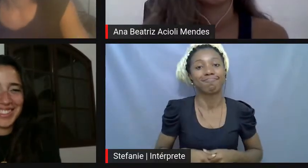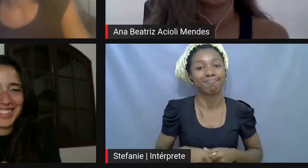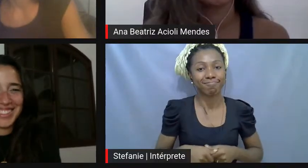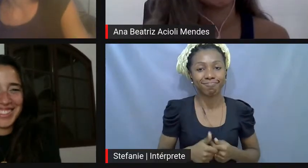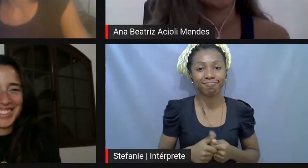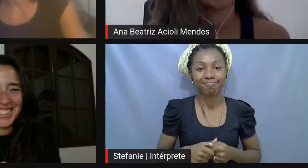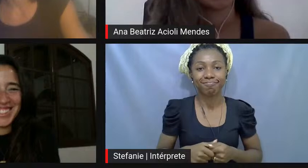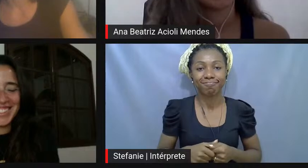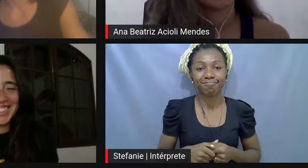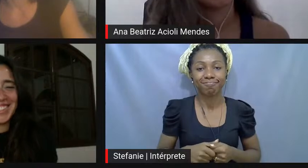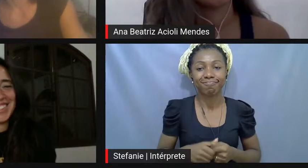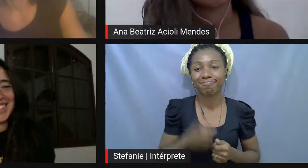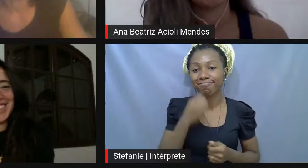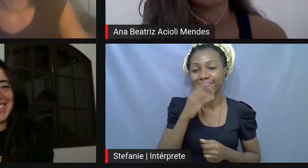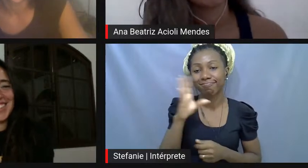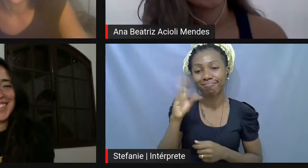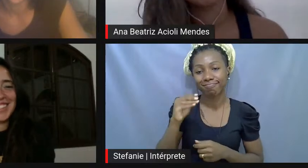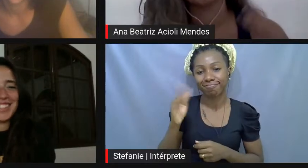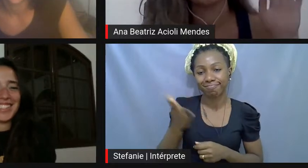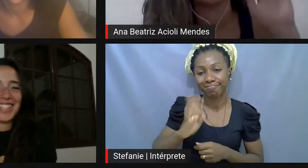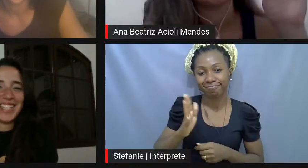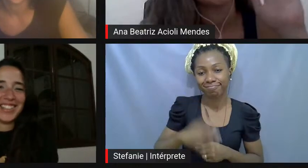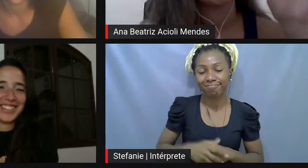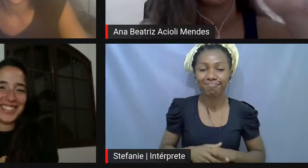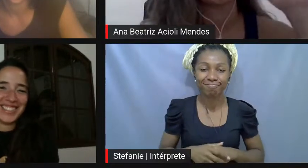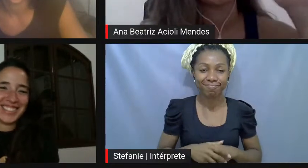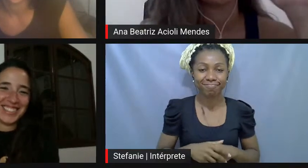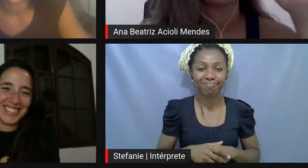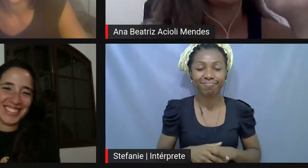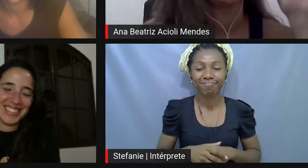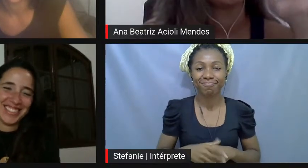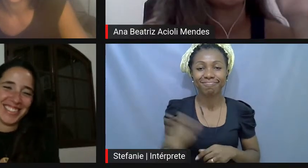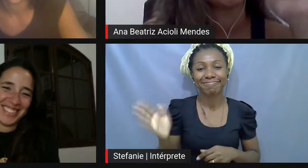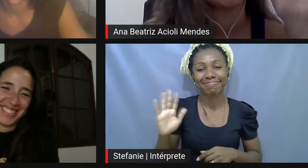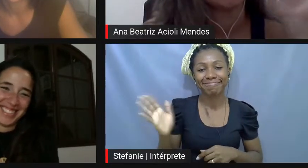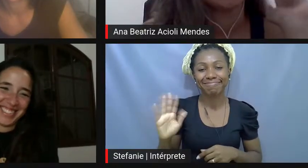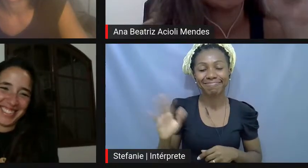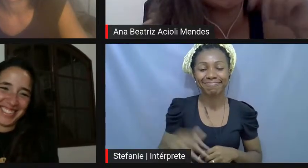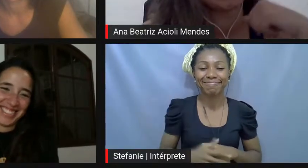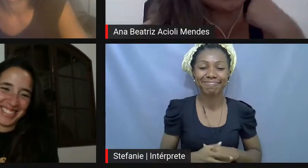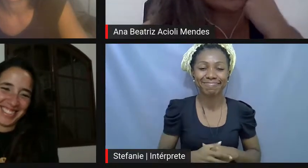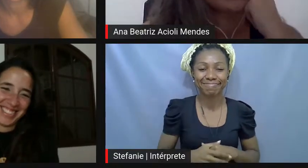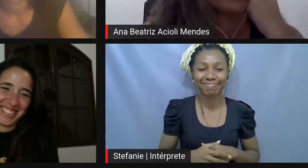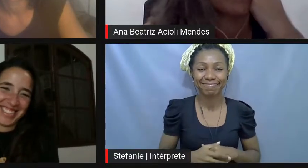boa noite gente tchau tchau tchau